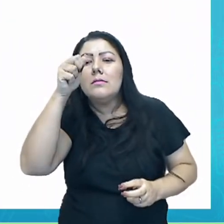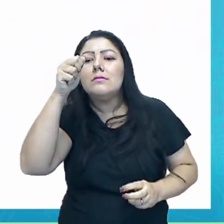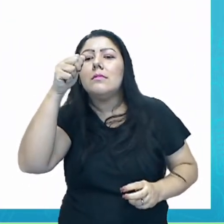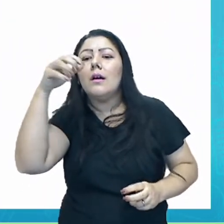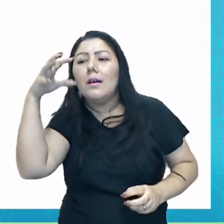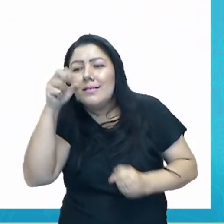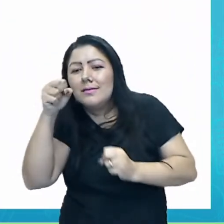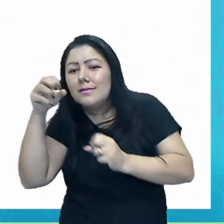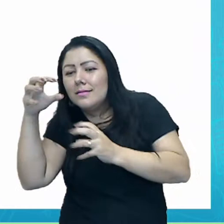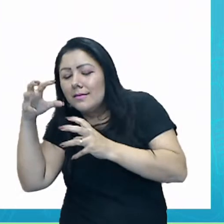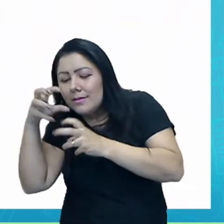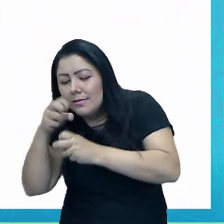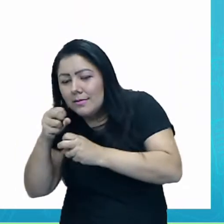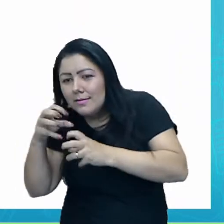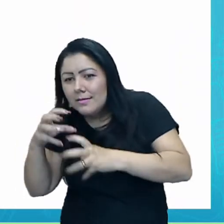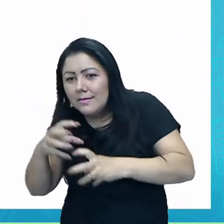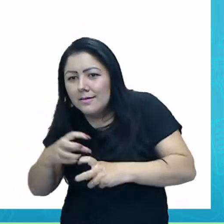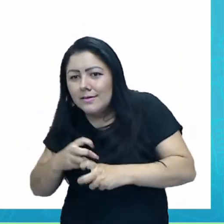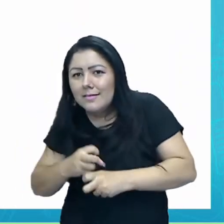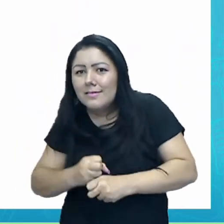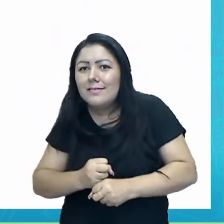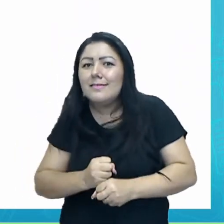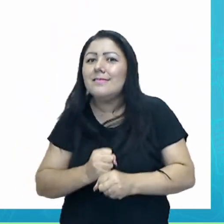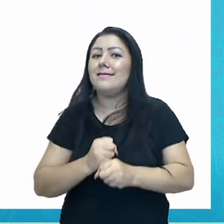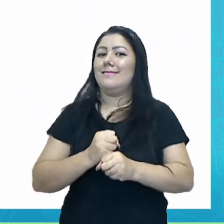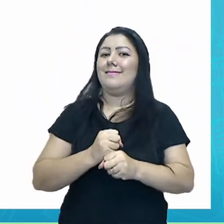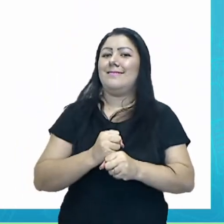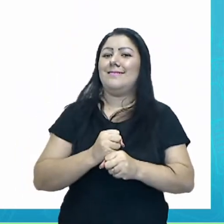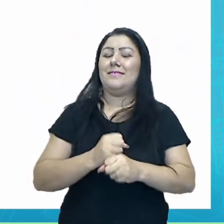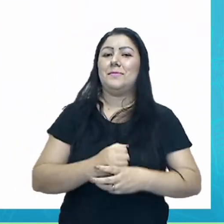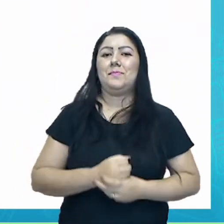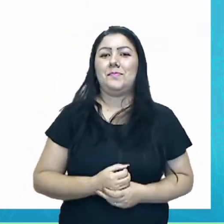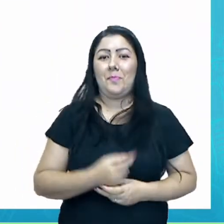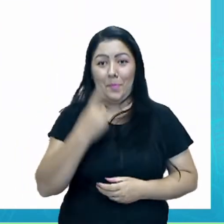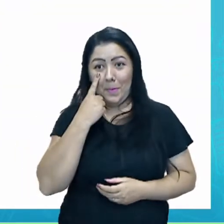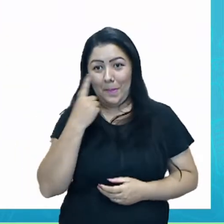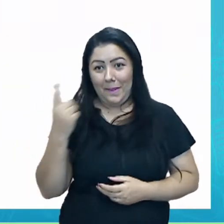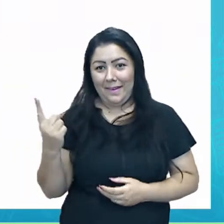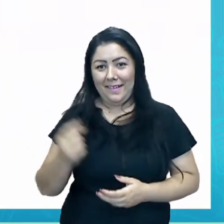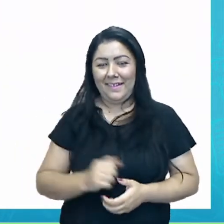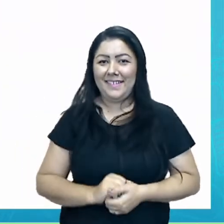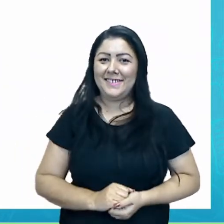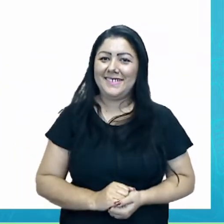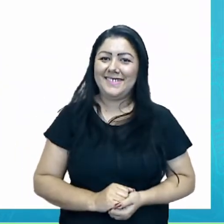escurecendo, escurecendo e vai até dando uma volta. Observe essas cores.